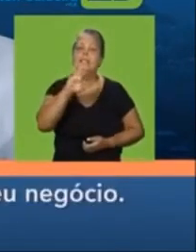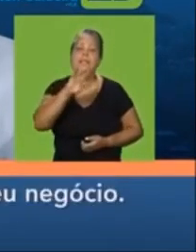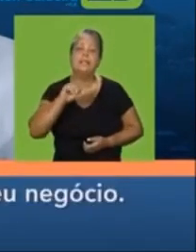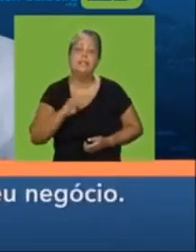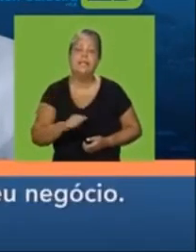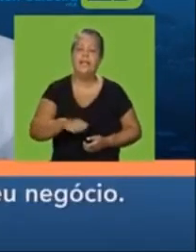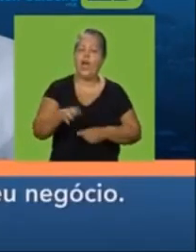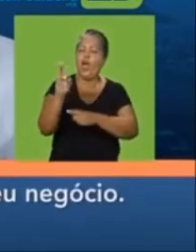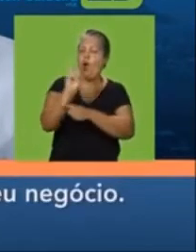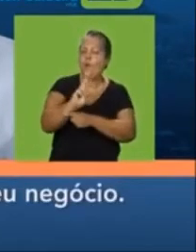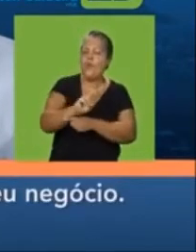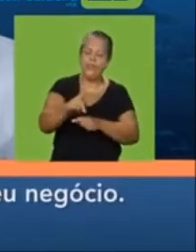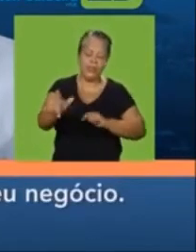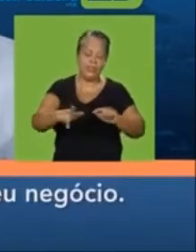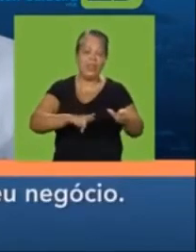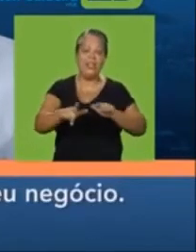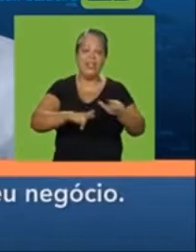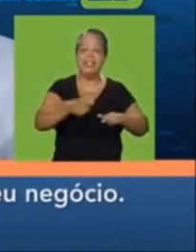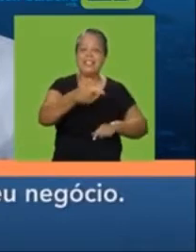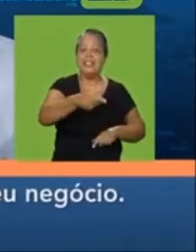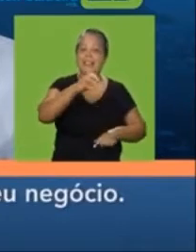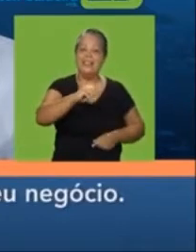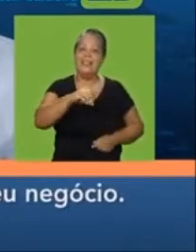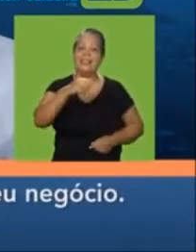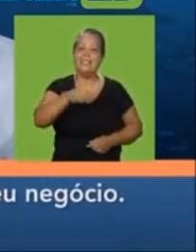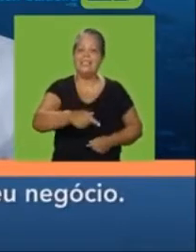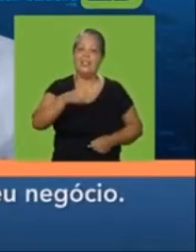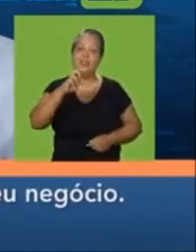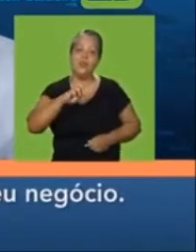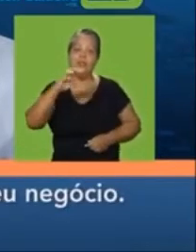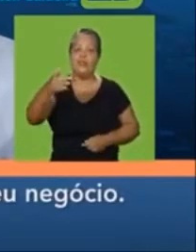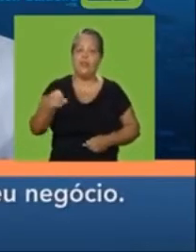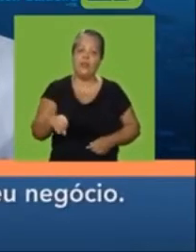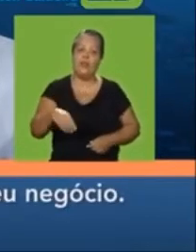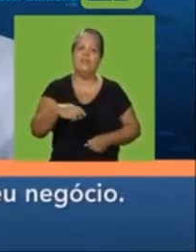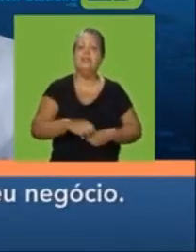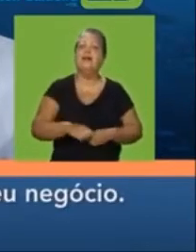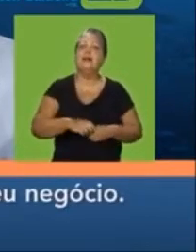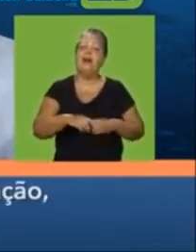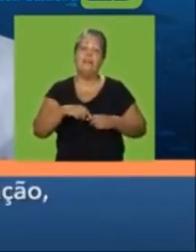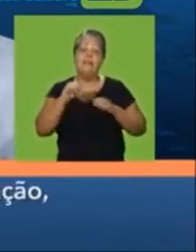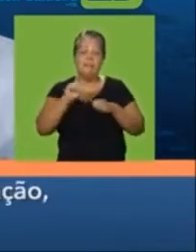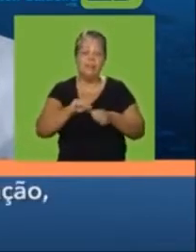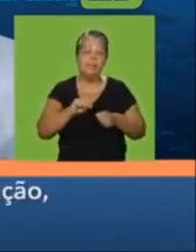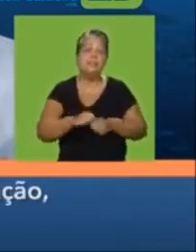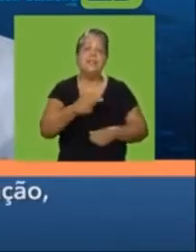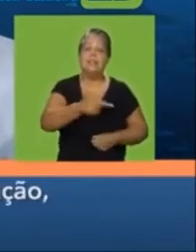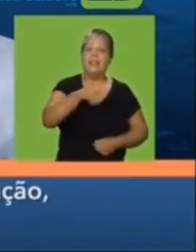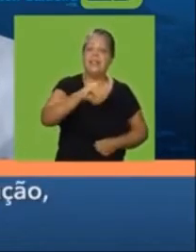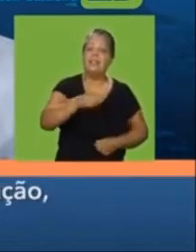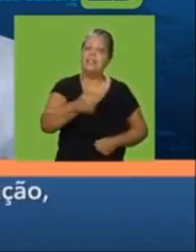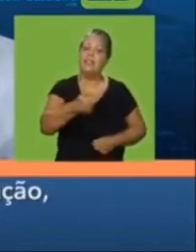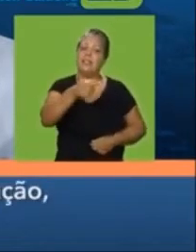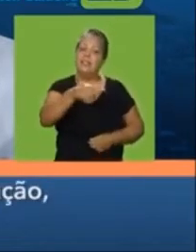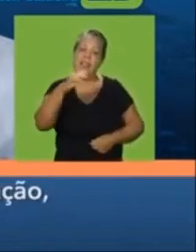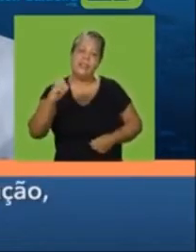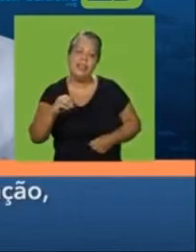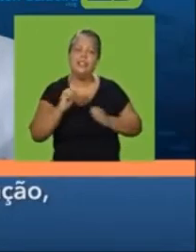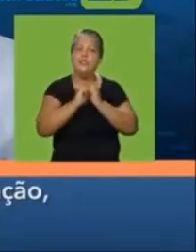Meu nome é Mariana Valente, eu protejo o seu negócio, 7789, conto com vocês. Mari Leire Faes,